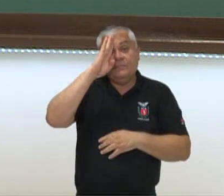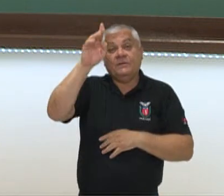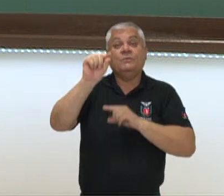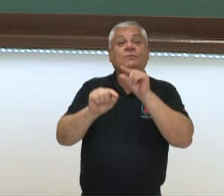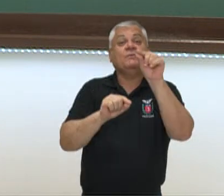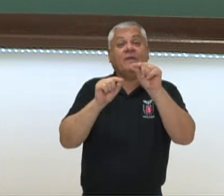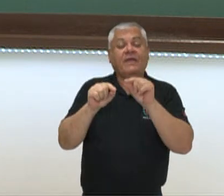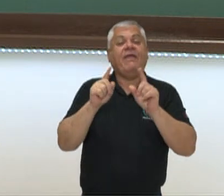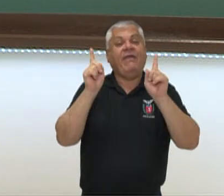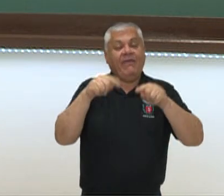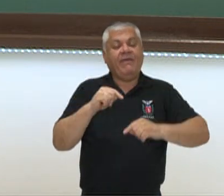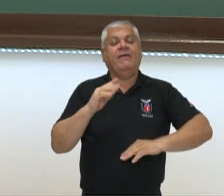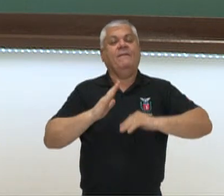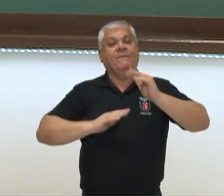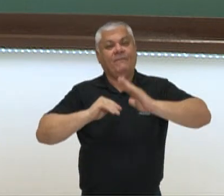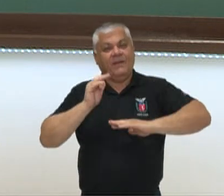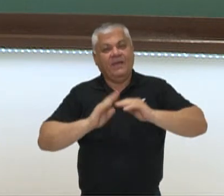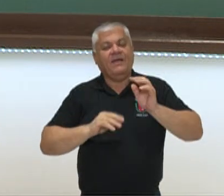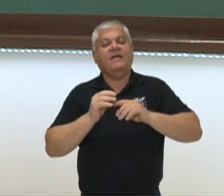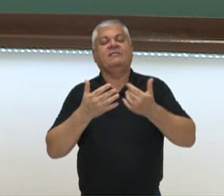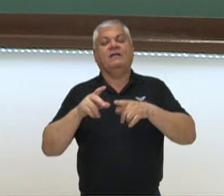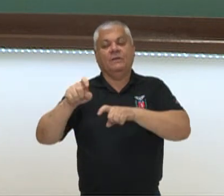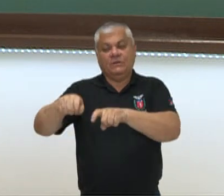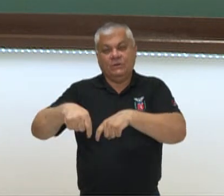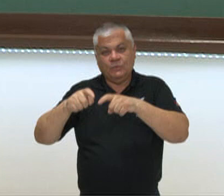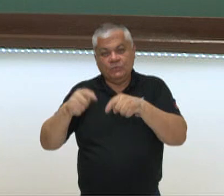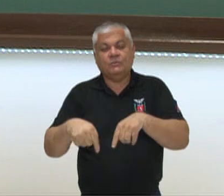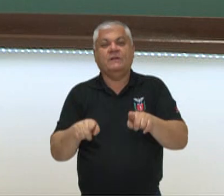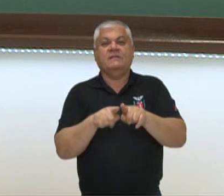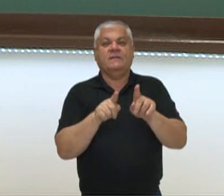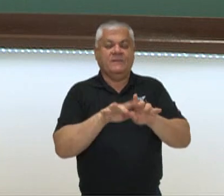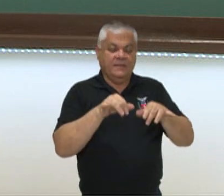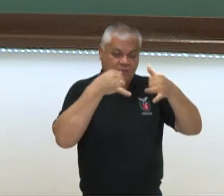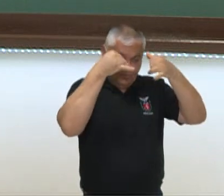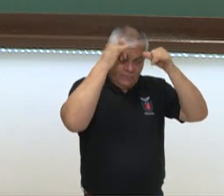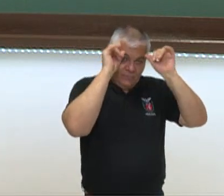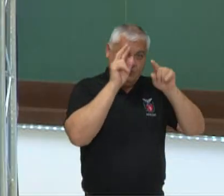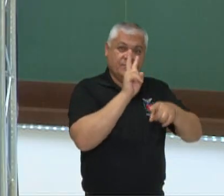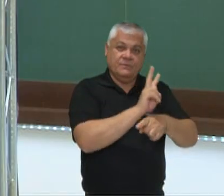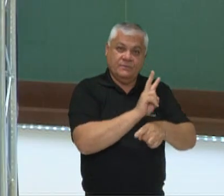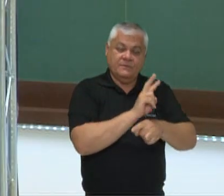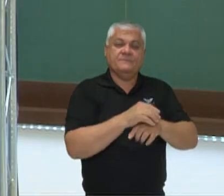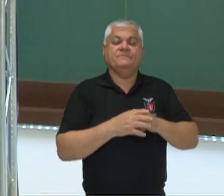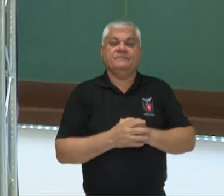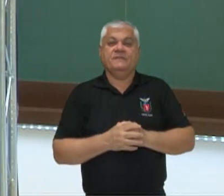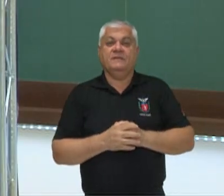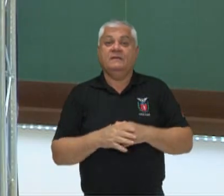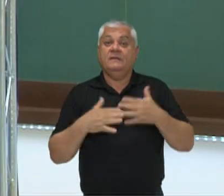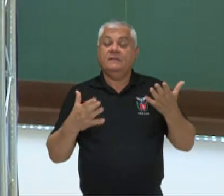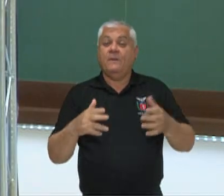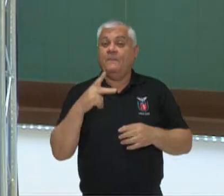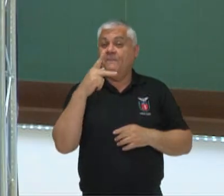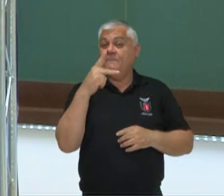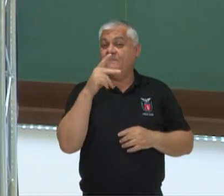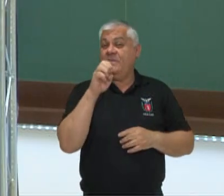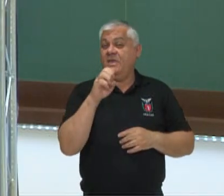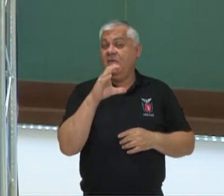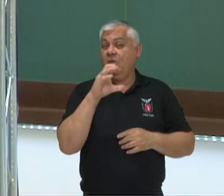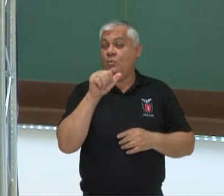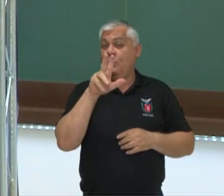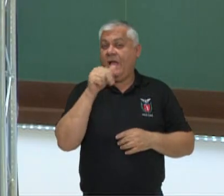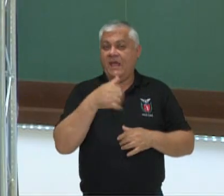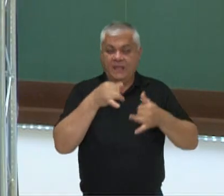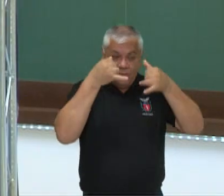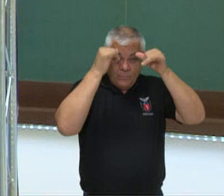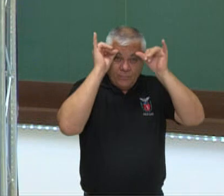dá pela prática da agricultura e da pecuária. E quando a gente fala na pecuária, ela acaba sendo